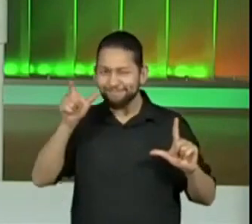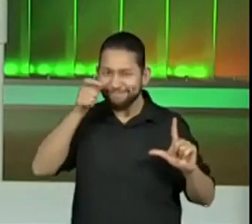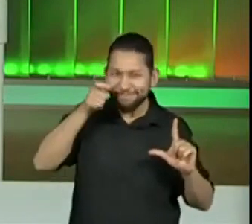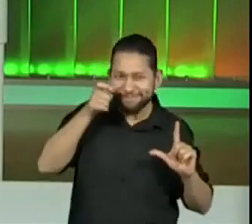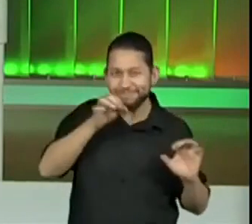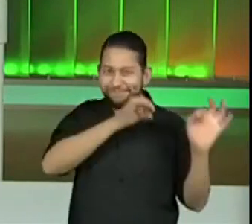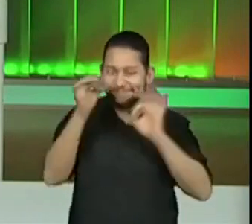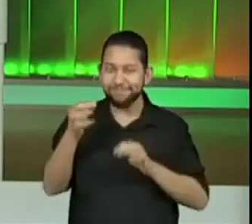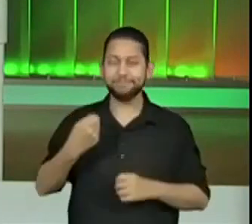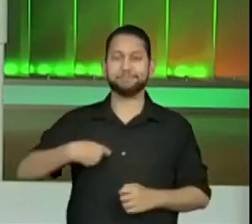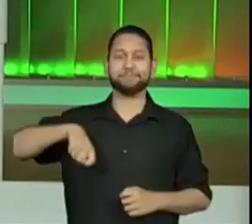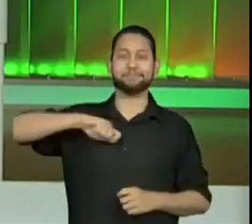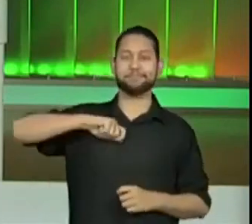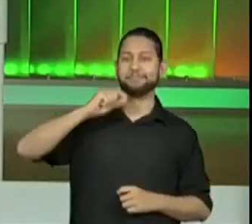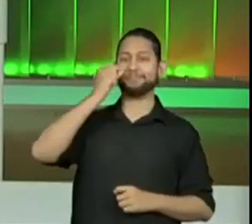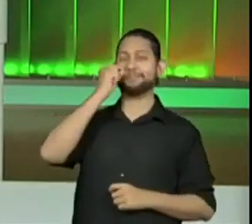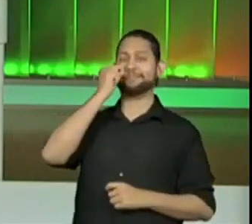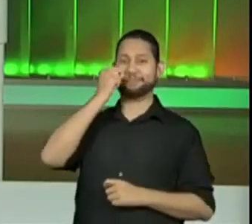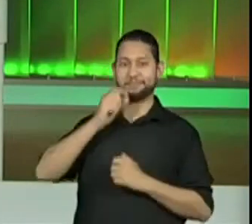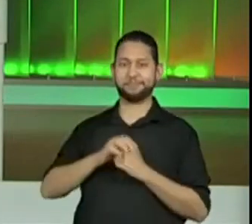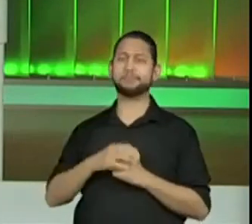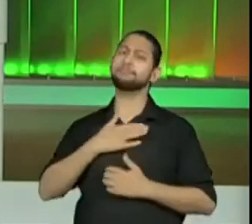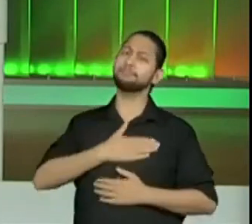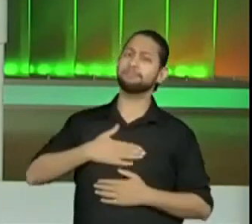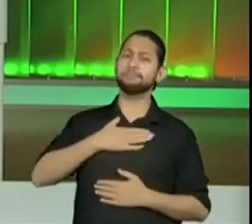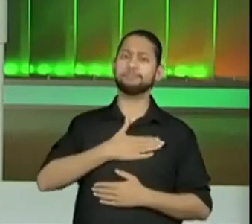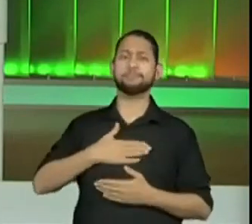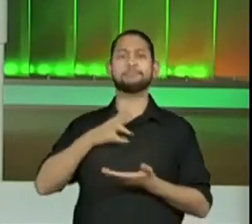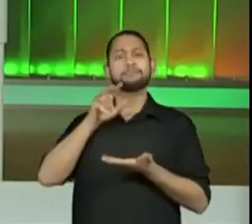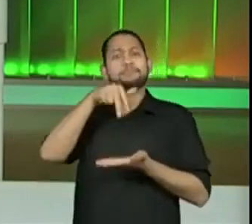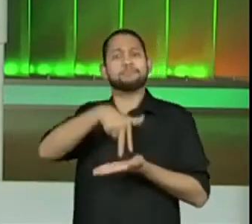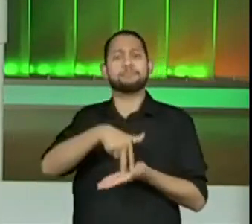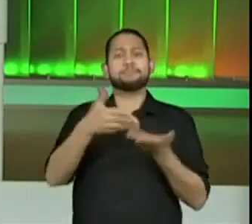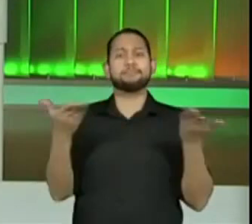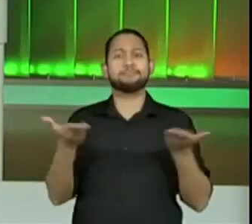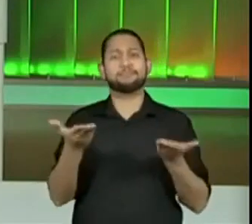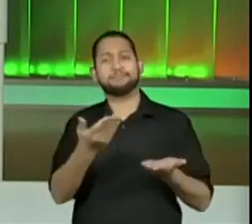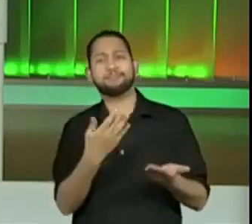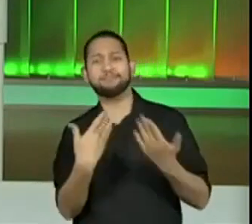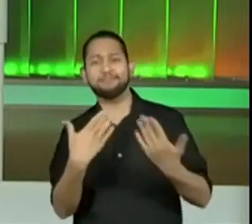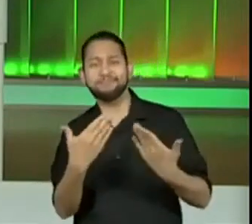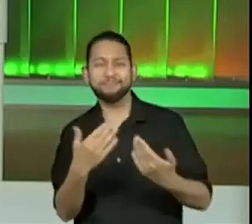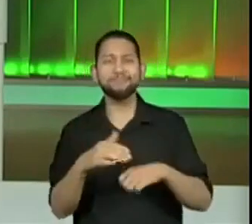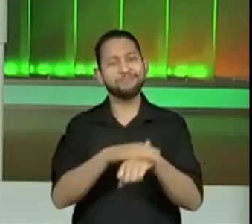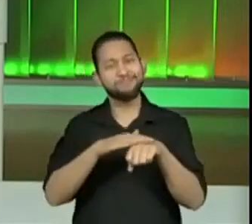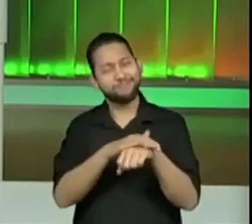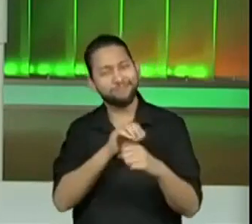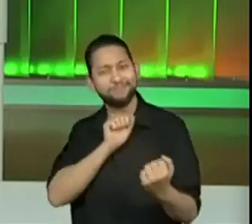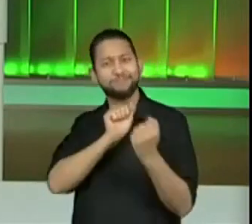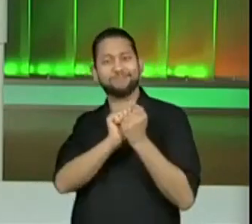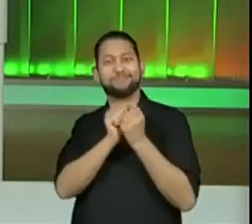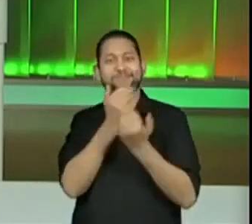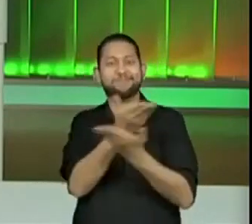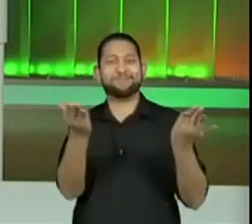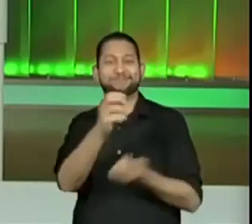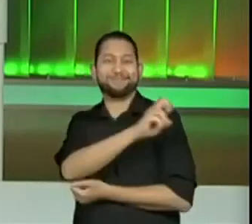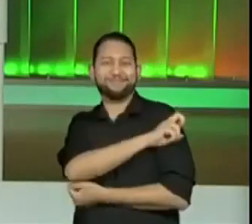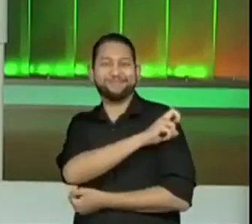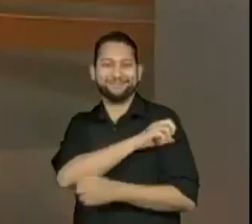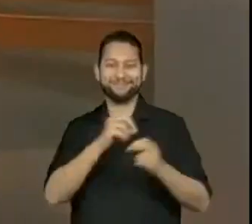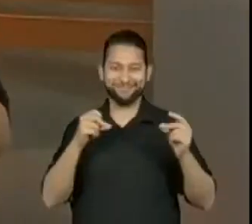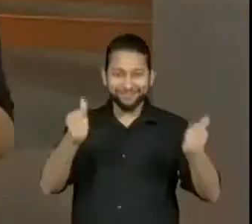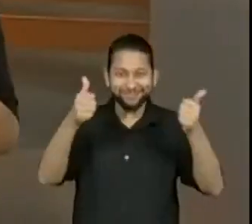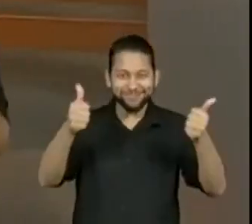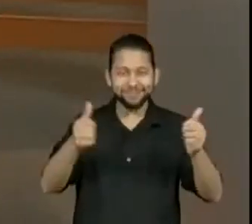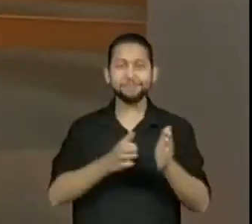sou a professora Aline Gack e é um prazer imenso voltar aqui com a galerinha do quinto ano. Pessoal, vamos lá!